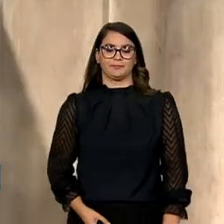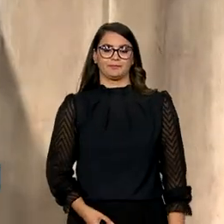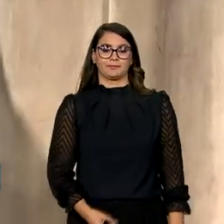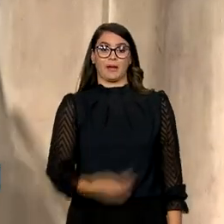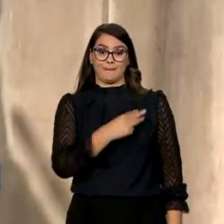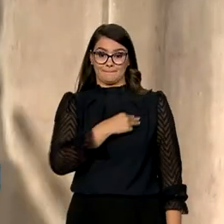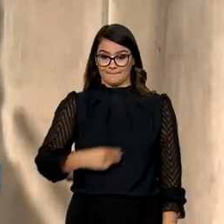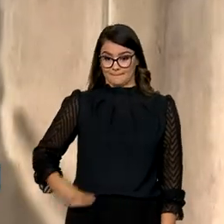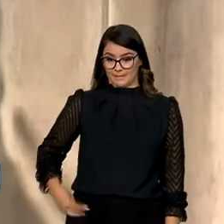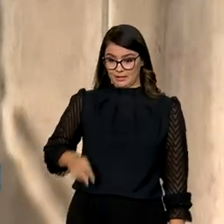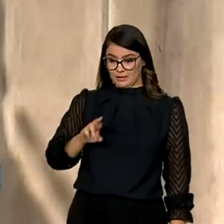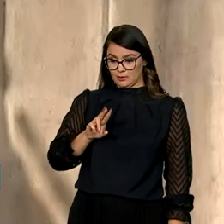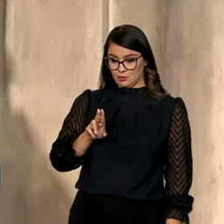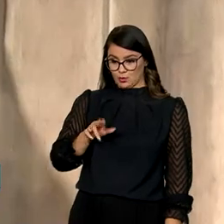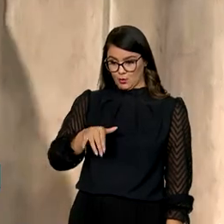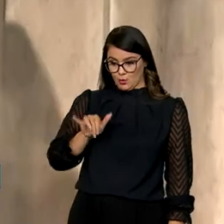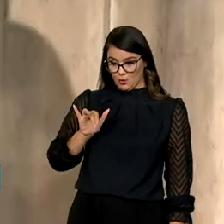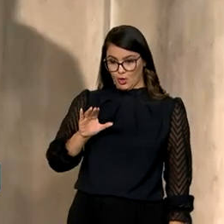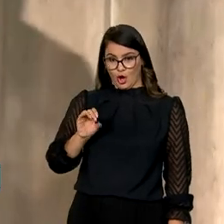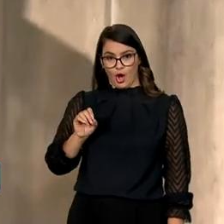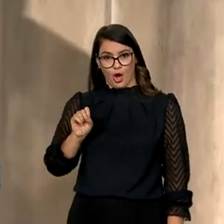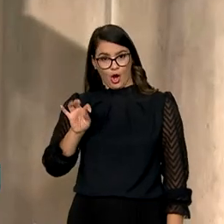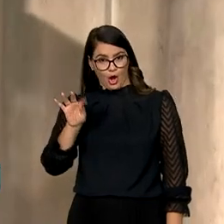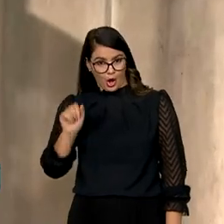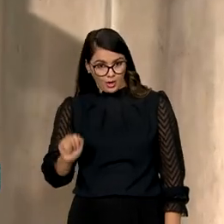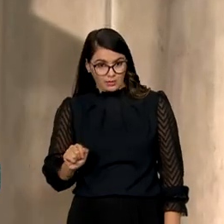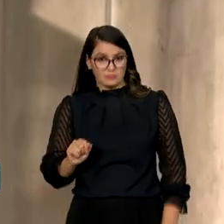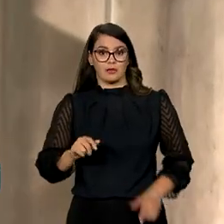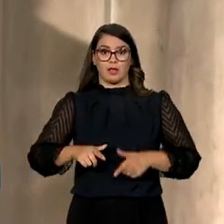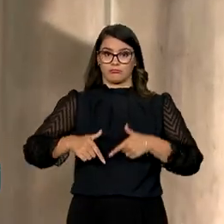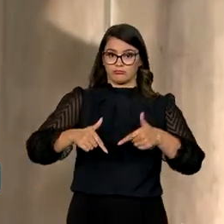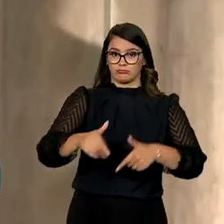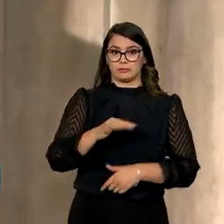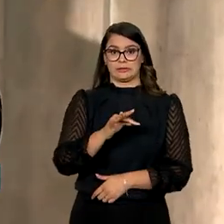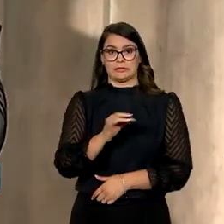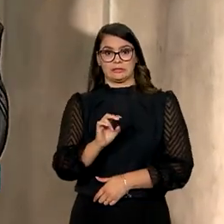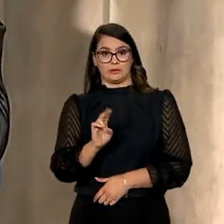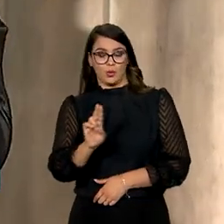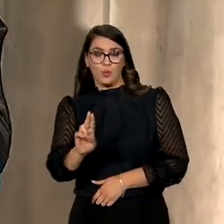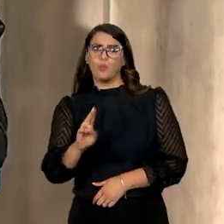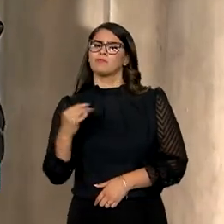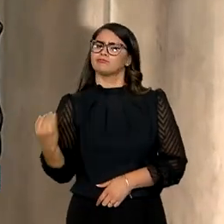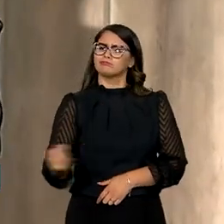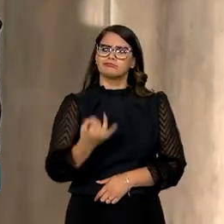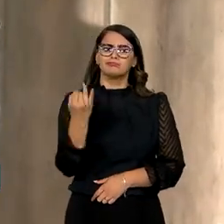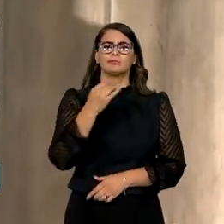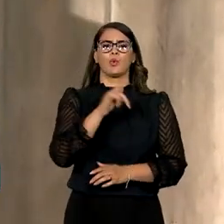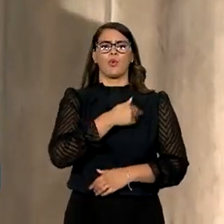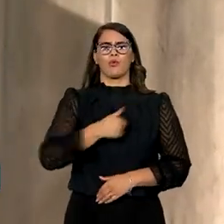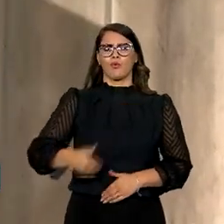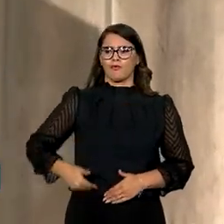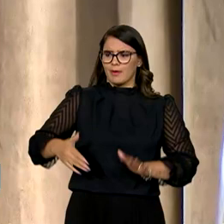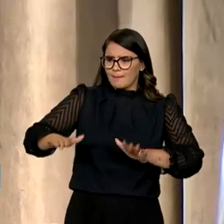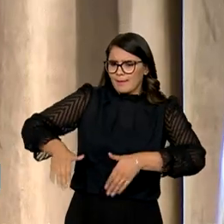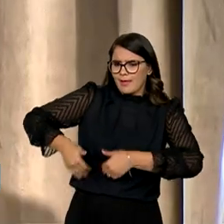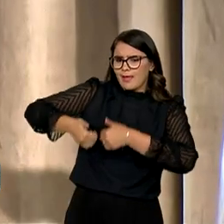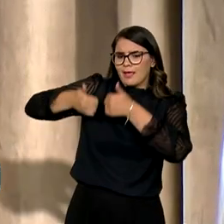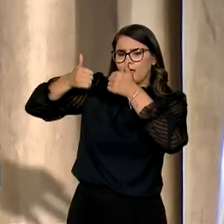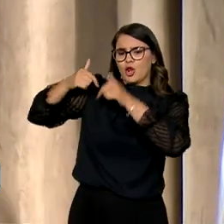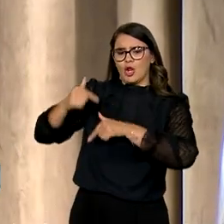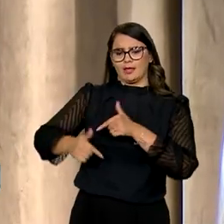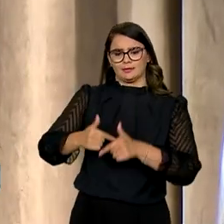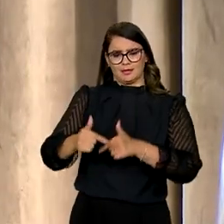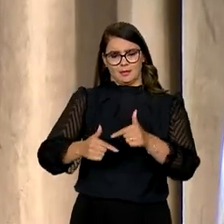a ação do TCU é fundamental para que o governo consiga aperfeiçoar o seu trabalho. Nós